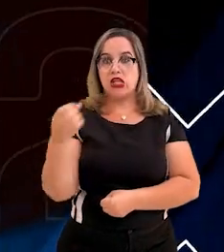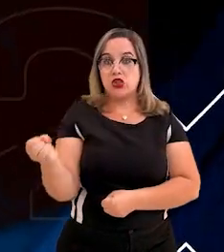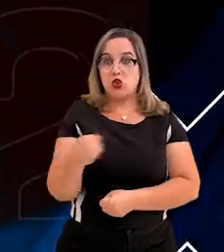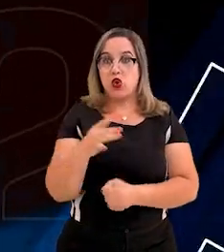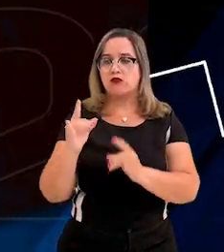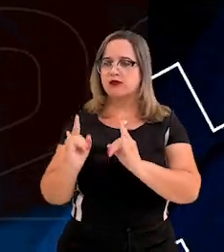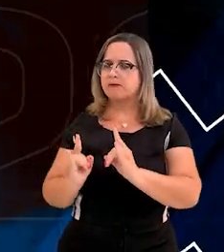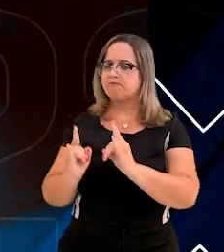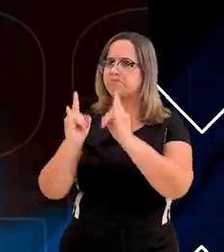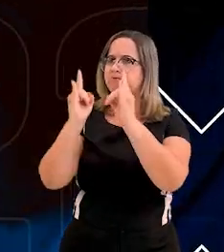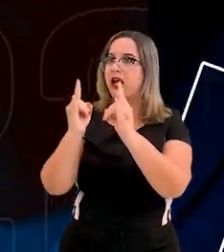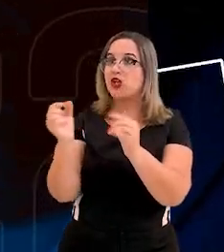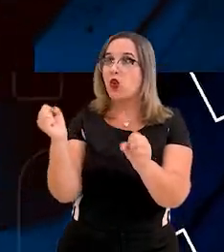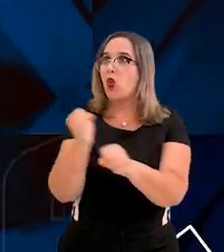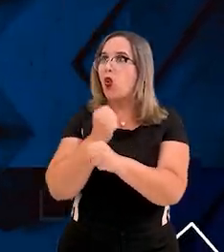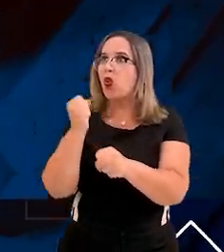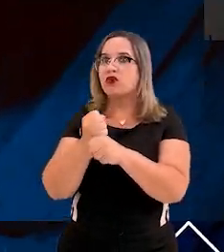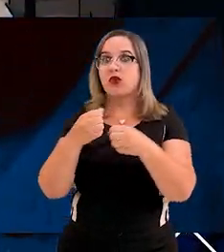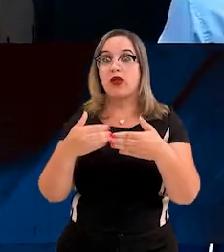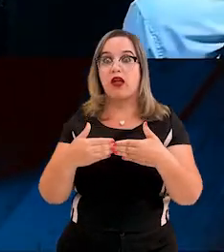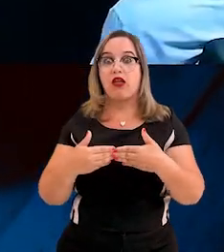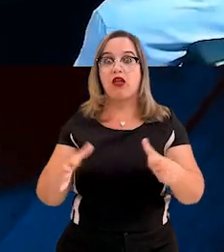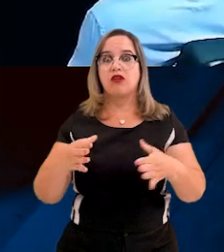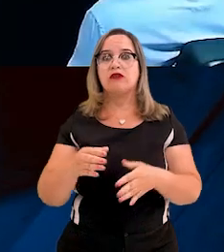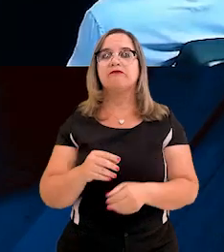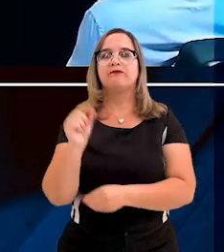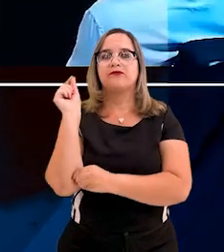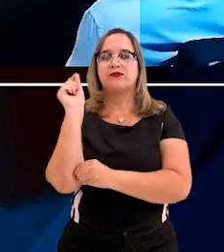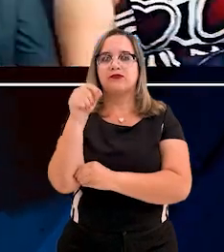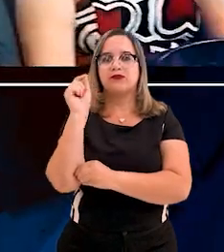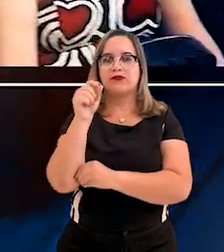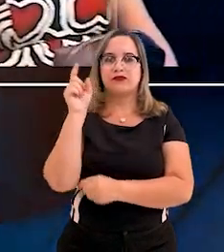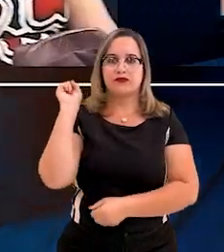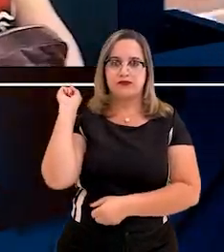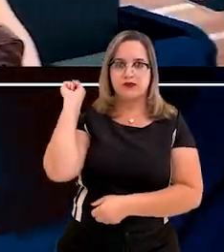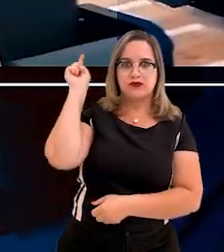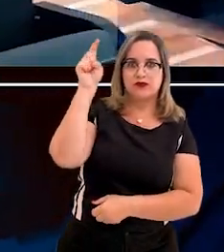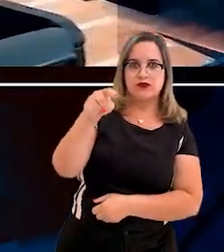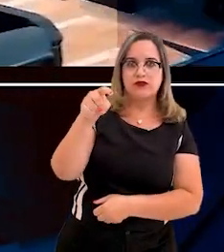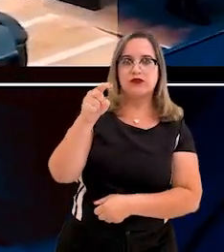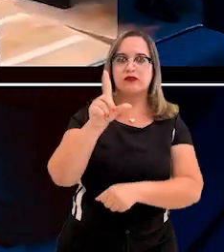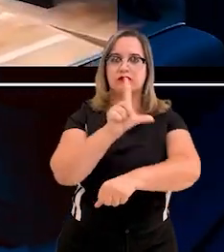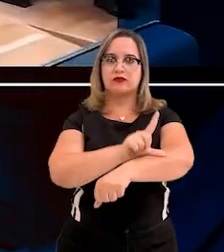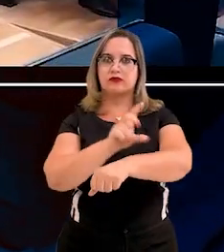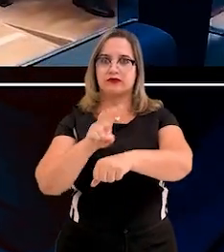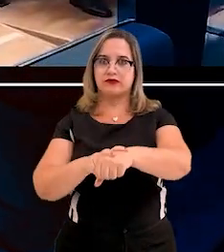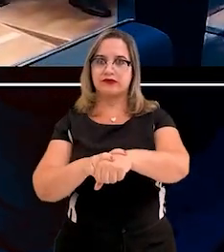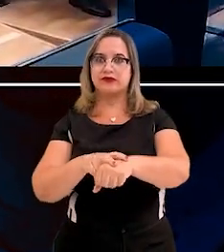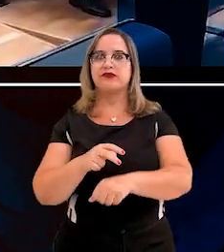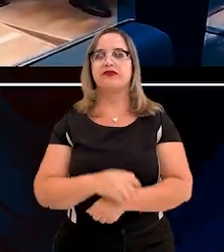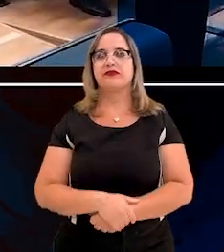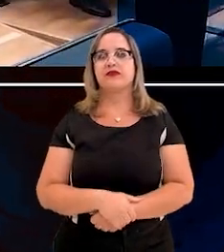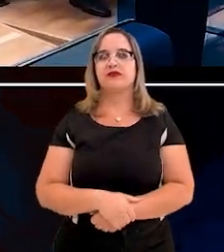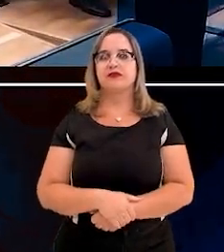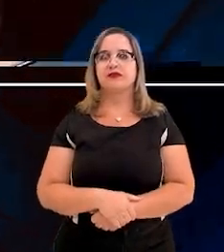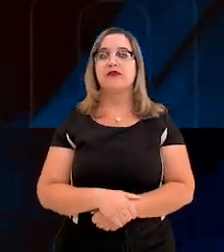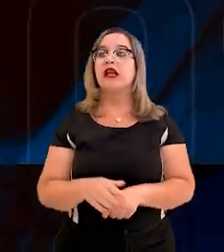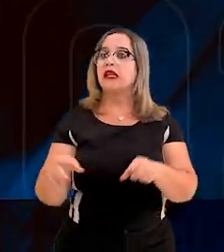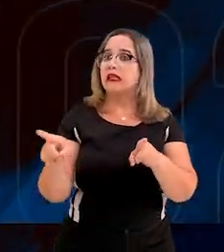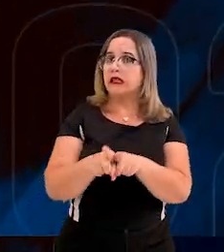novas sedes foram construídas e inauguradas em Nova Mutum, Juína e Lucas do Rio Verde.